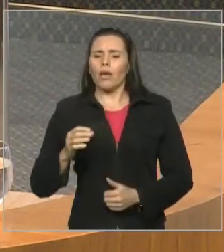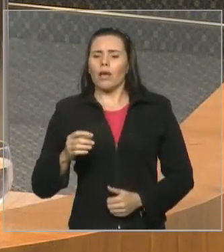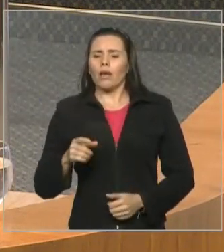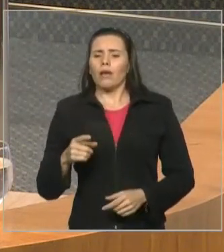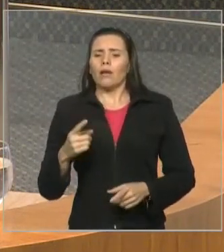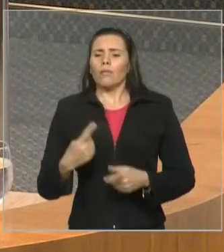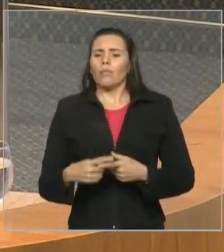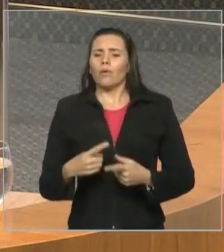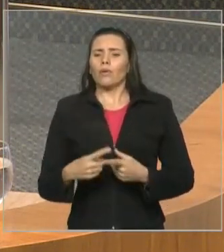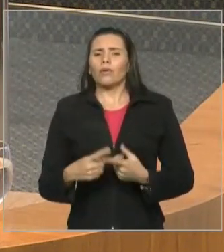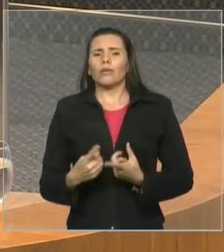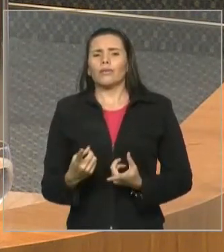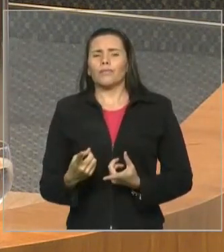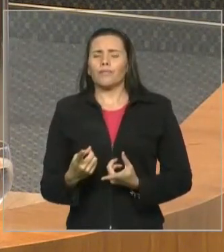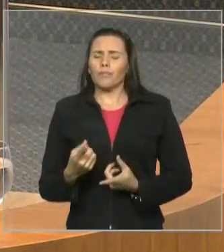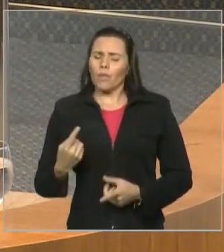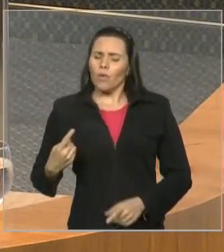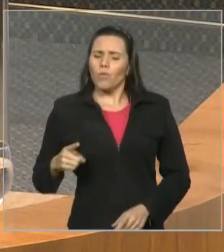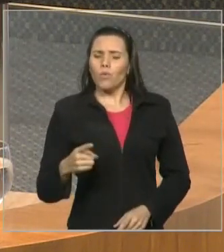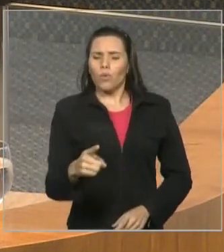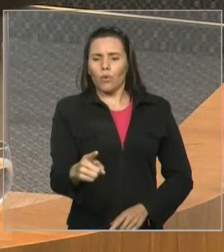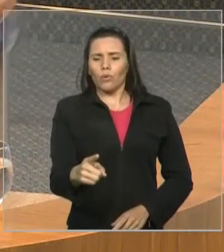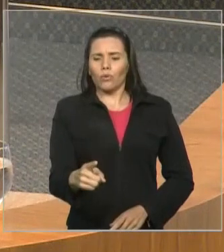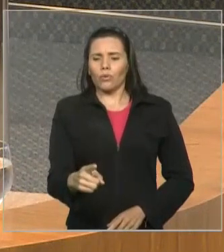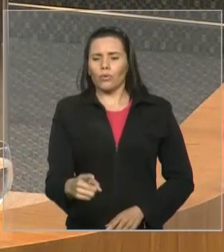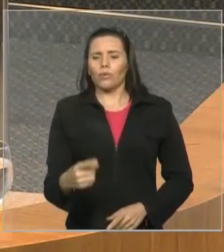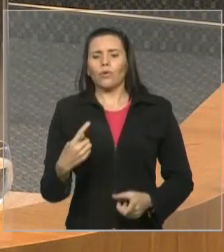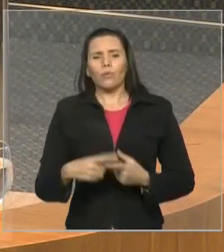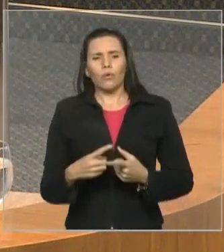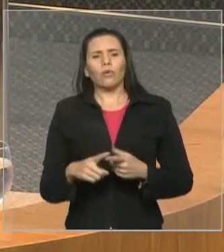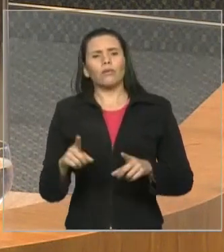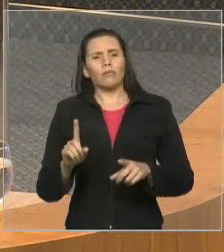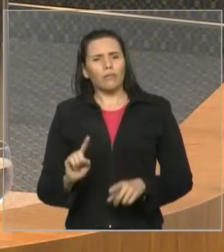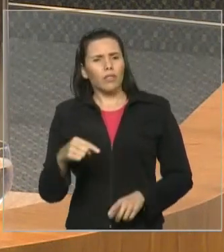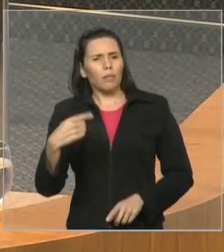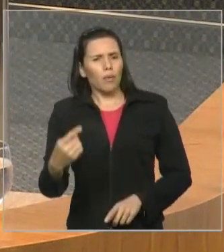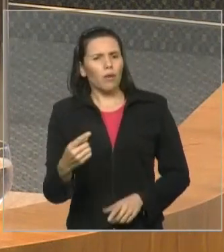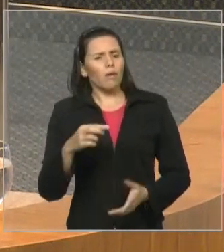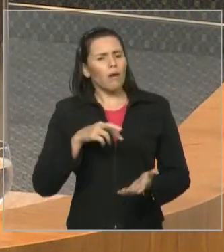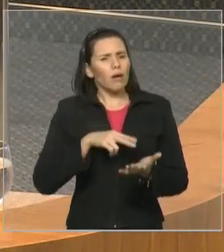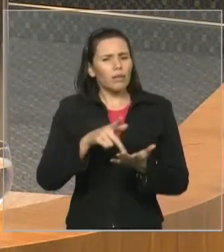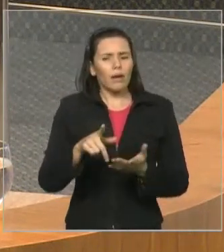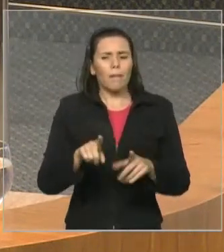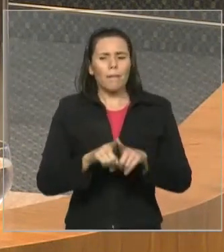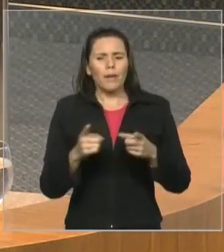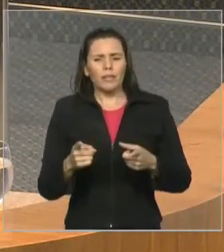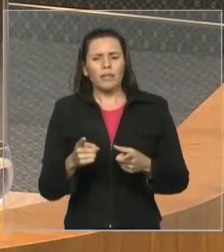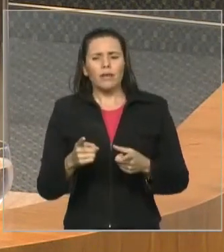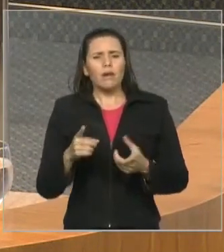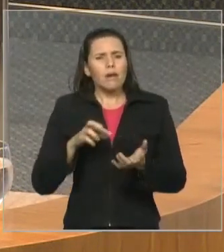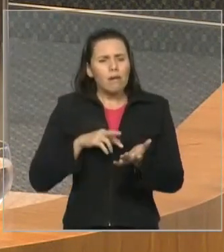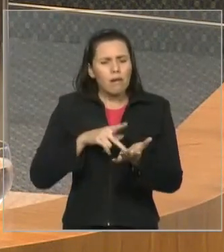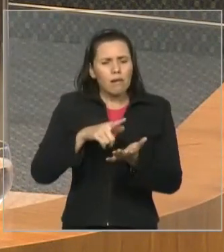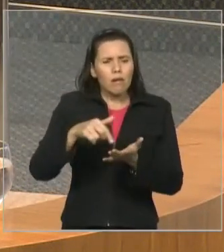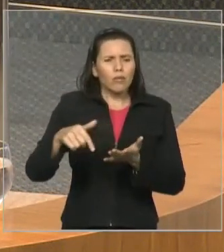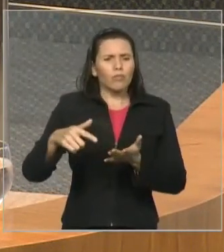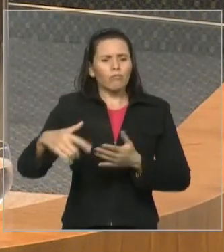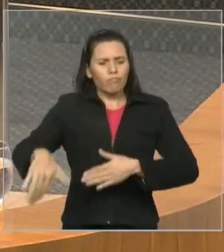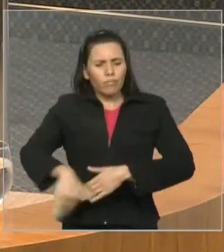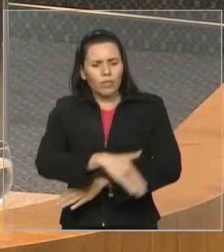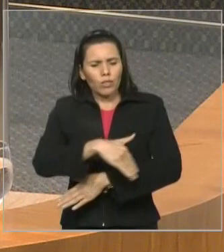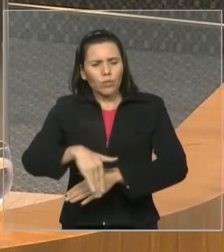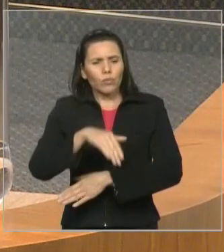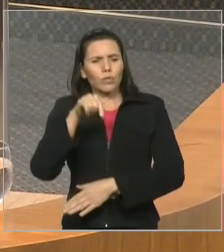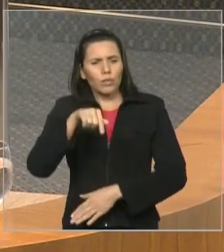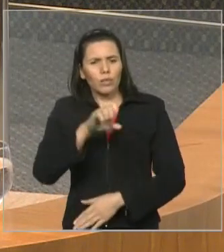poder andar durante o mandato e representar também aquele eleitor. Mas se dedique a andar a São Luís, porque em São